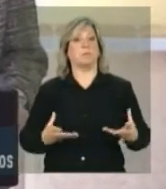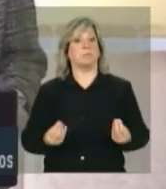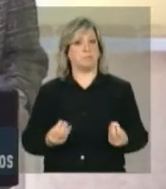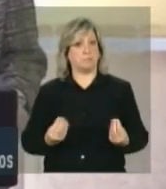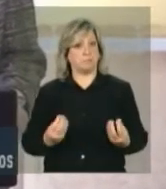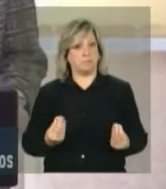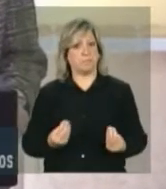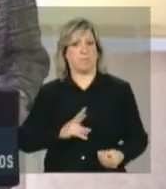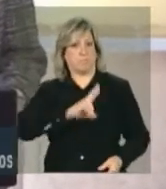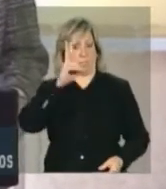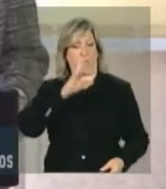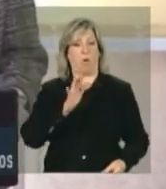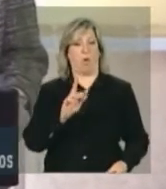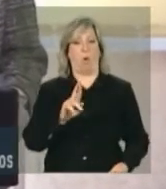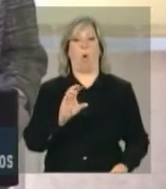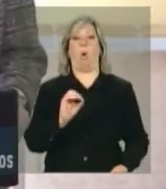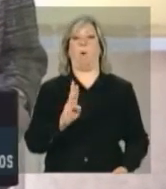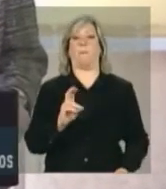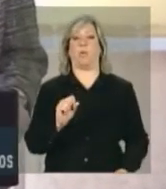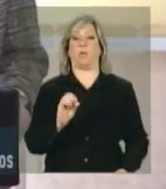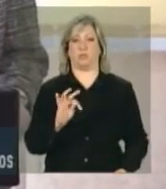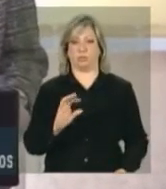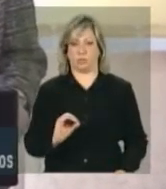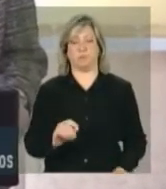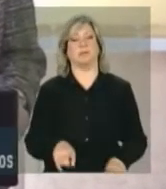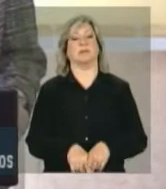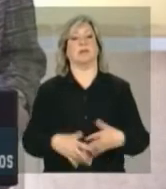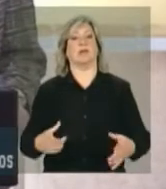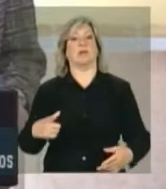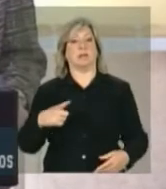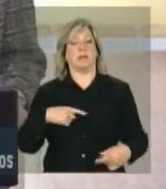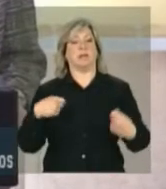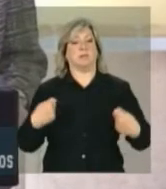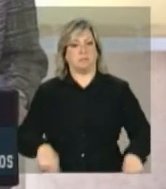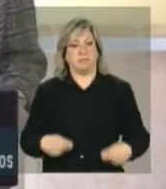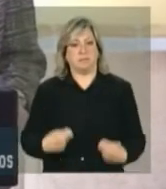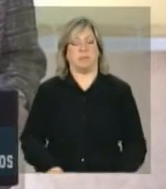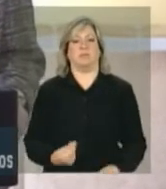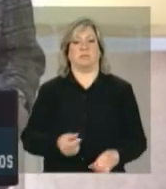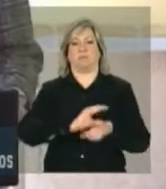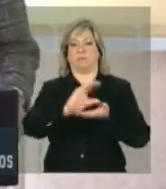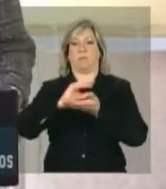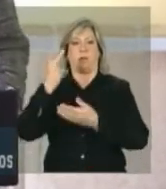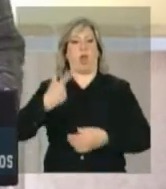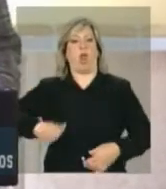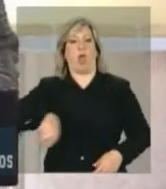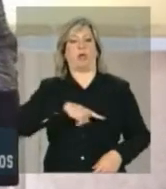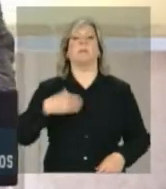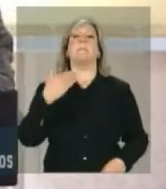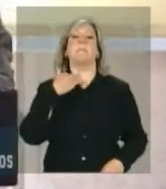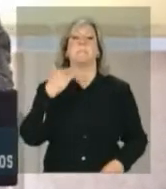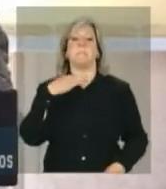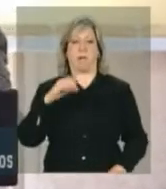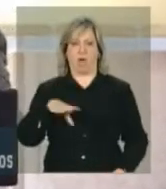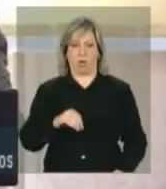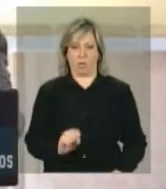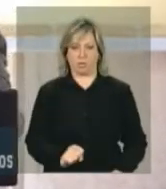robustos, com grandes exigências de capital para os nossos bancos. Também